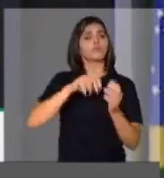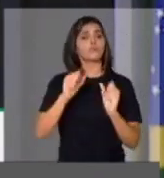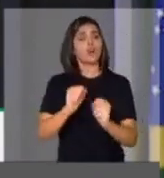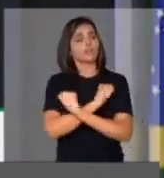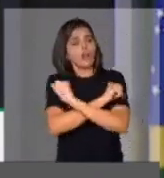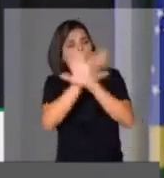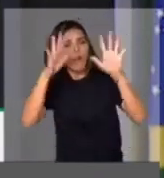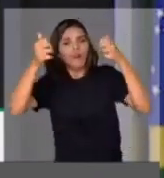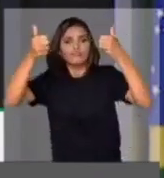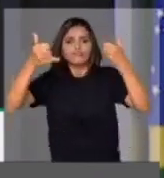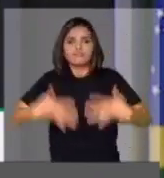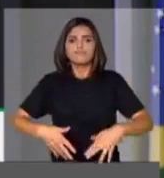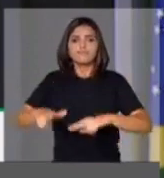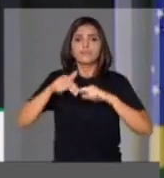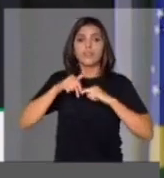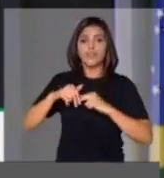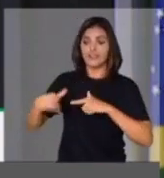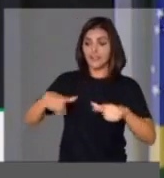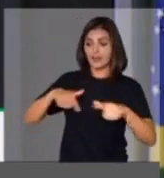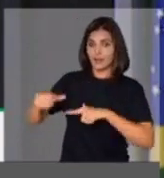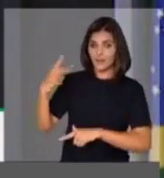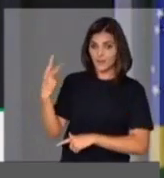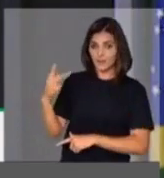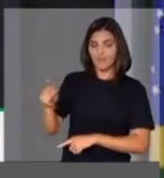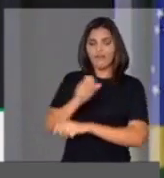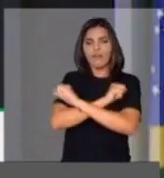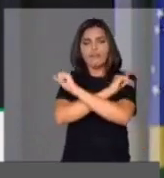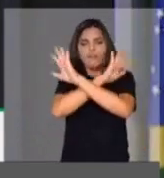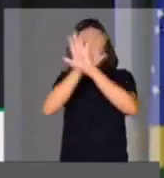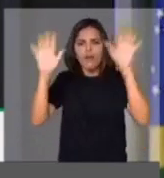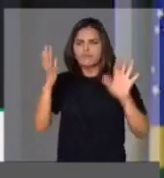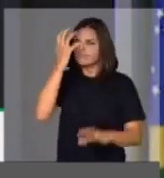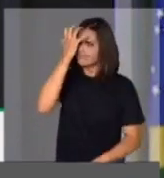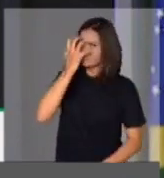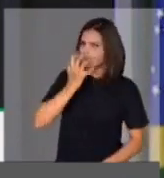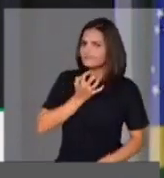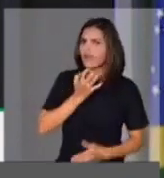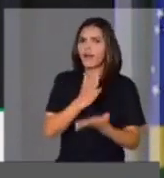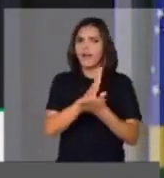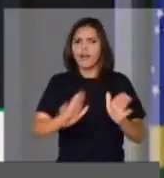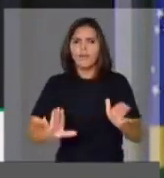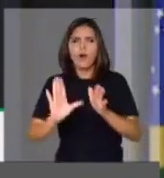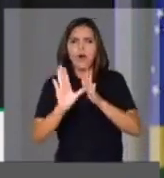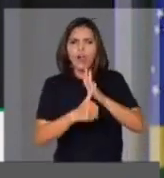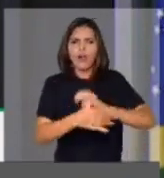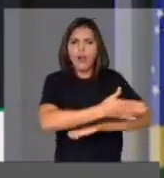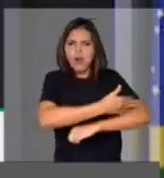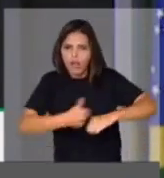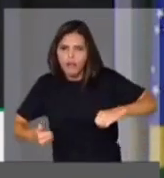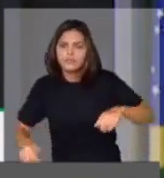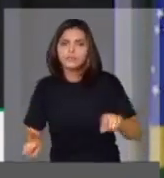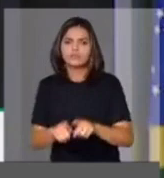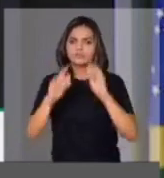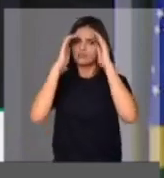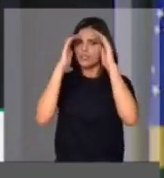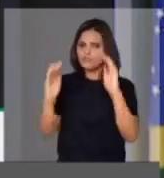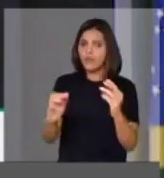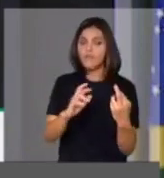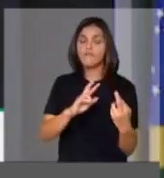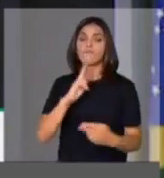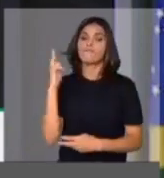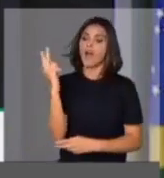do ministro será uma gestão de transparência, de seriedade, de combate à corrupção, de respeito aos valores da família